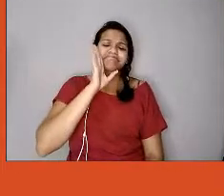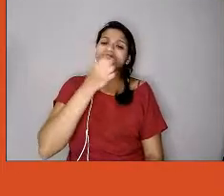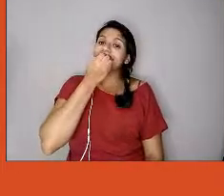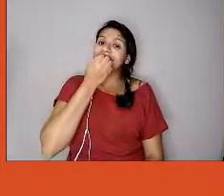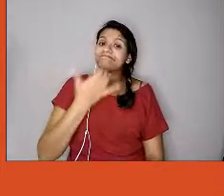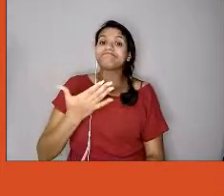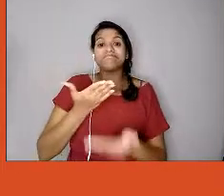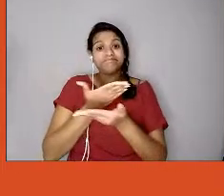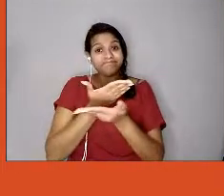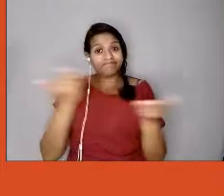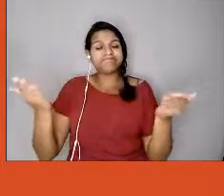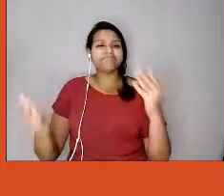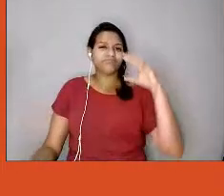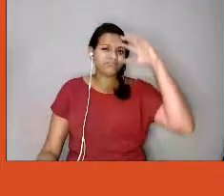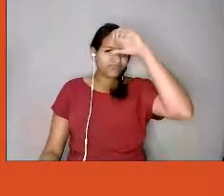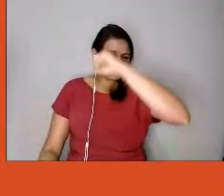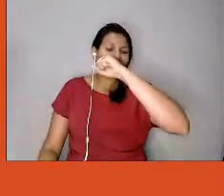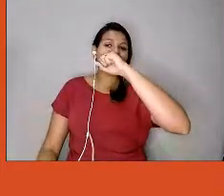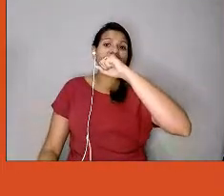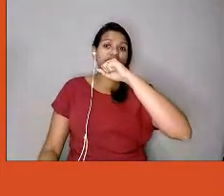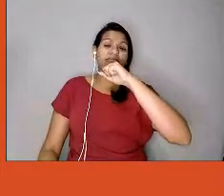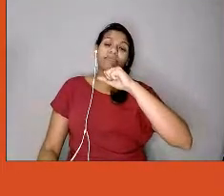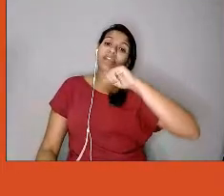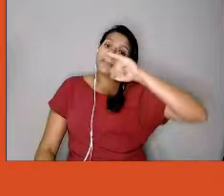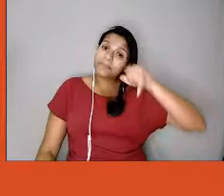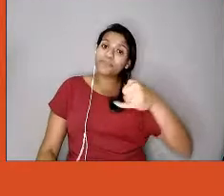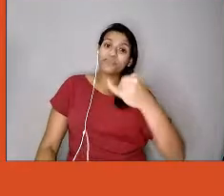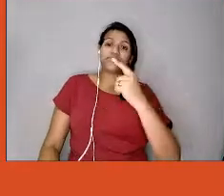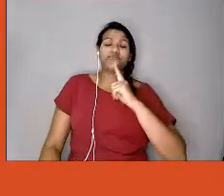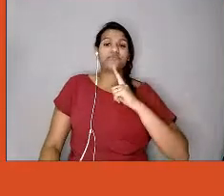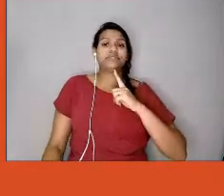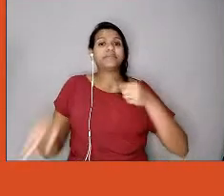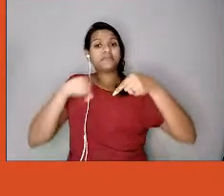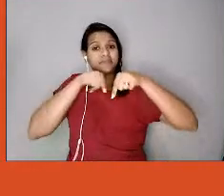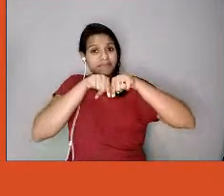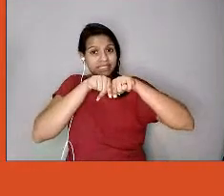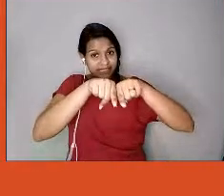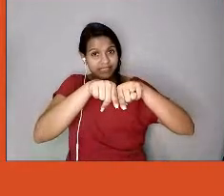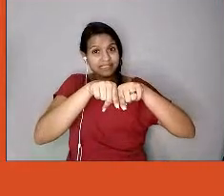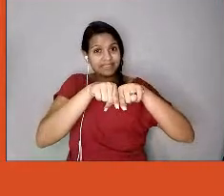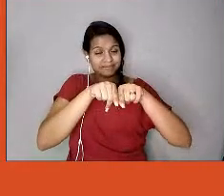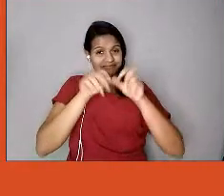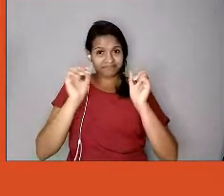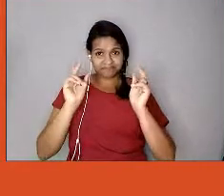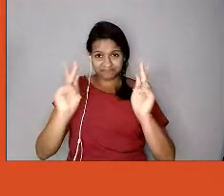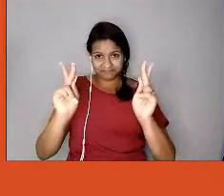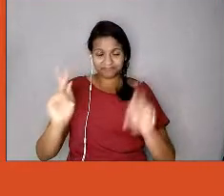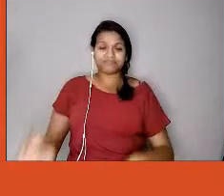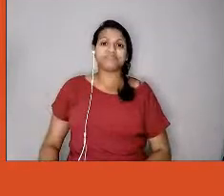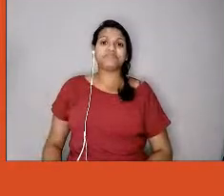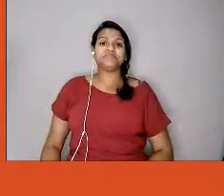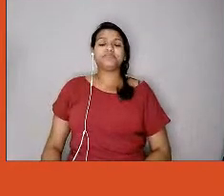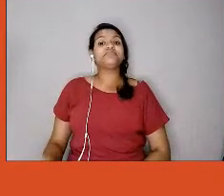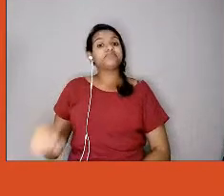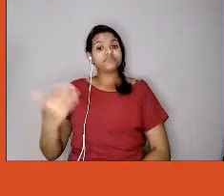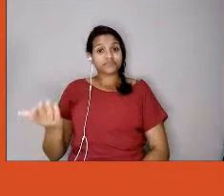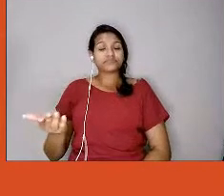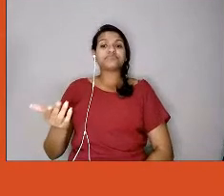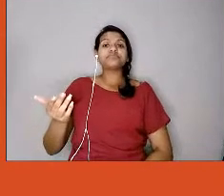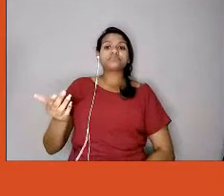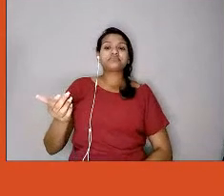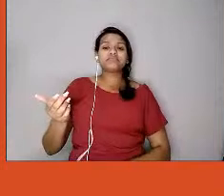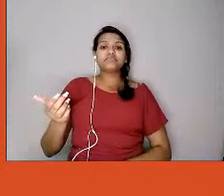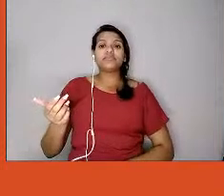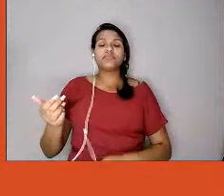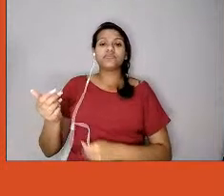consegue contemplar muitas dimensões também, ok? Então, pessoal, eu deixei também ao final